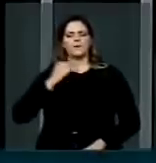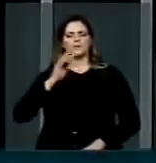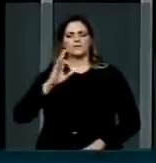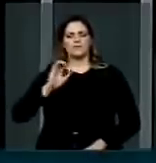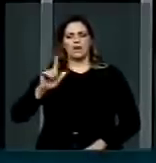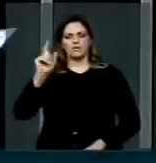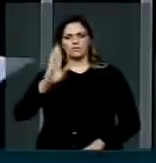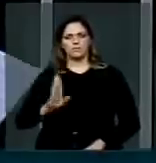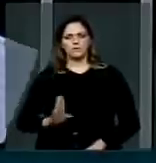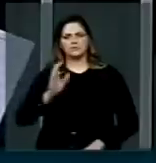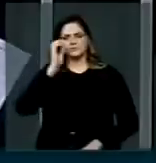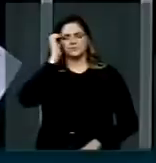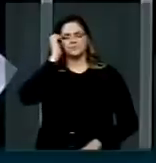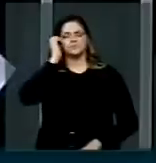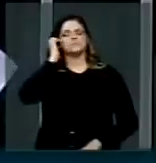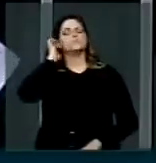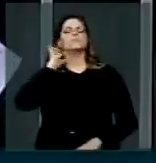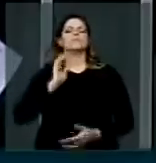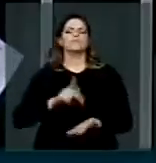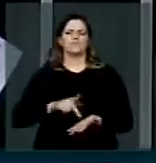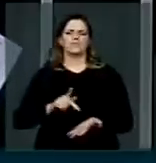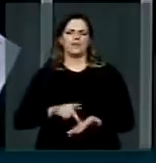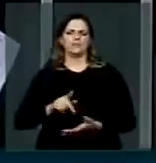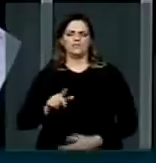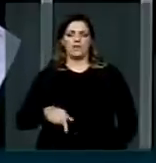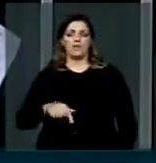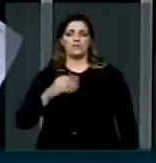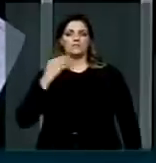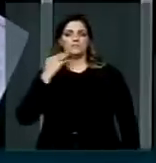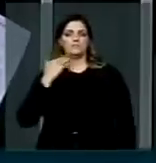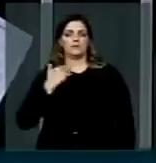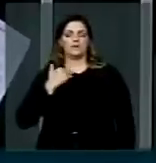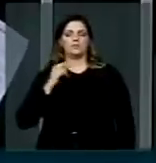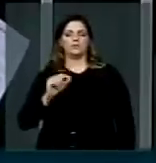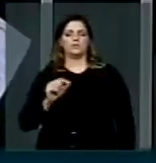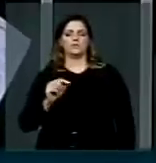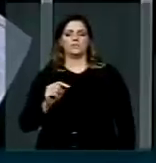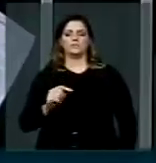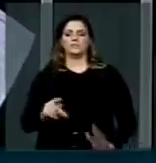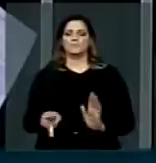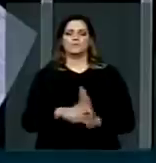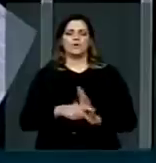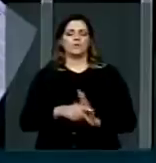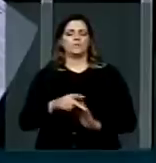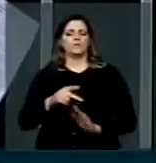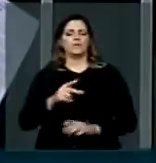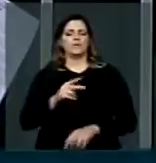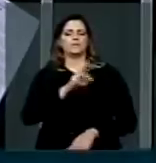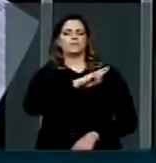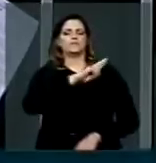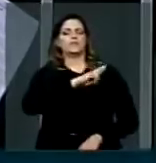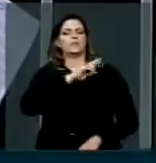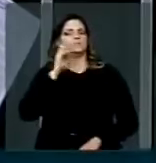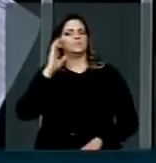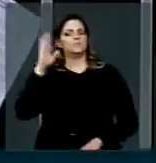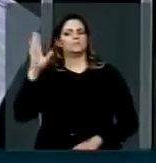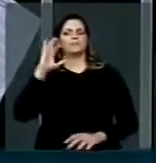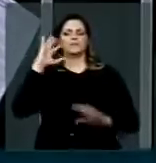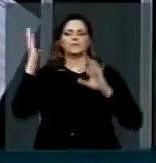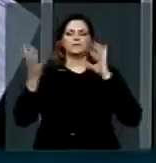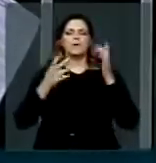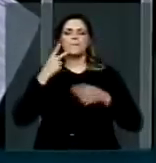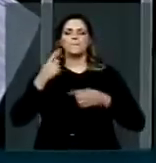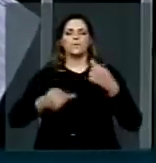que é realmente a instituição a quem cabe o controle sobre as principais medidas de política